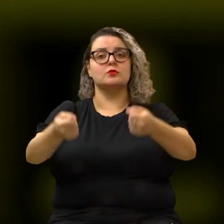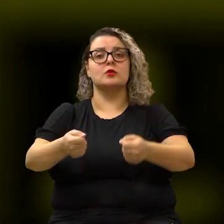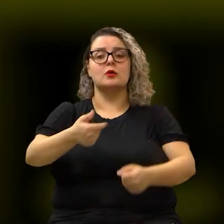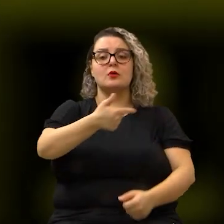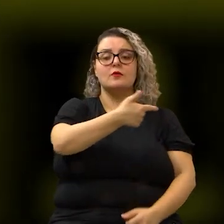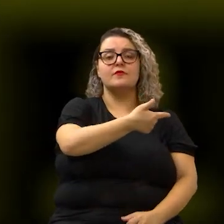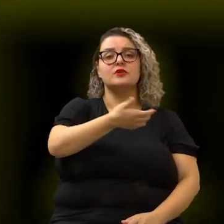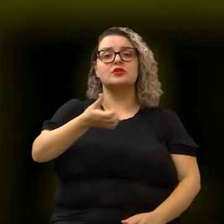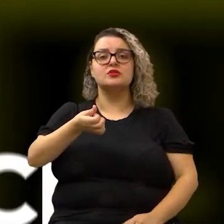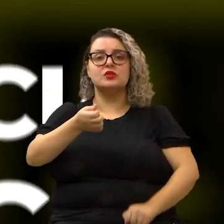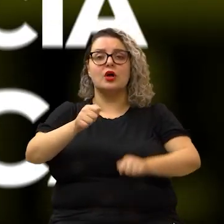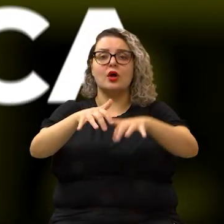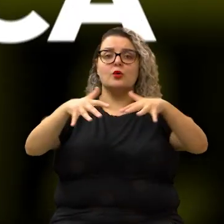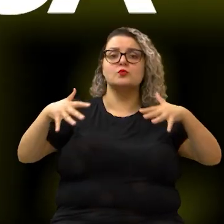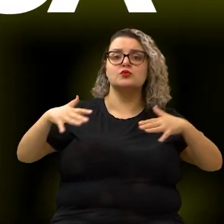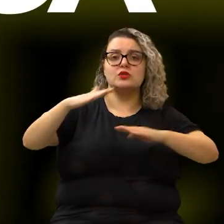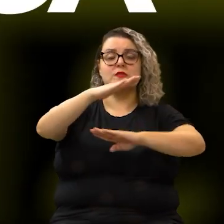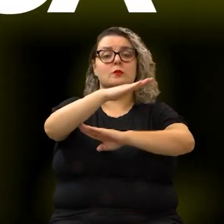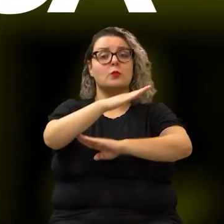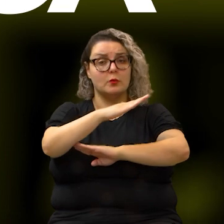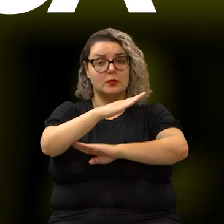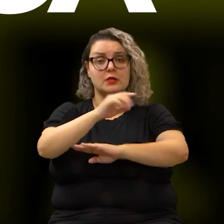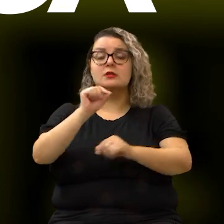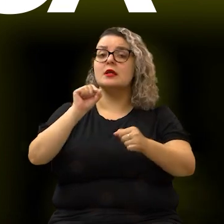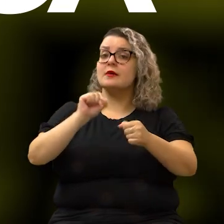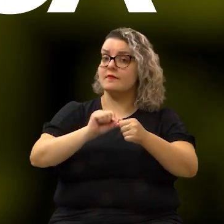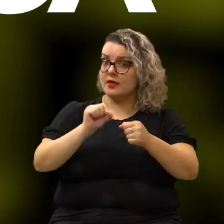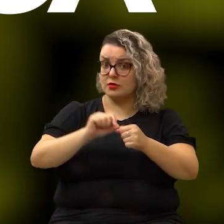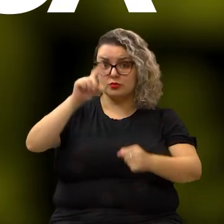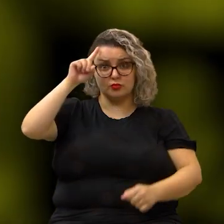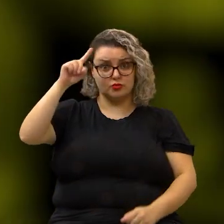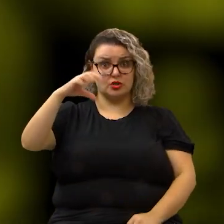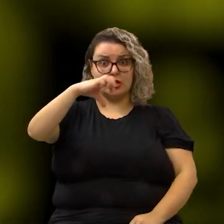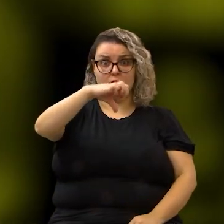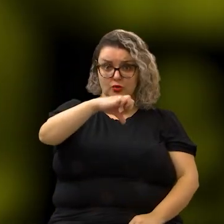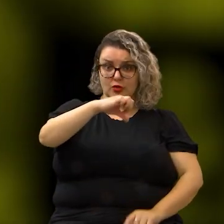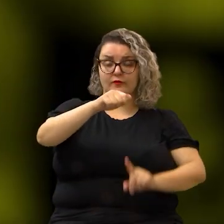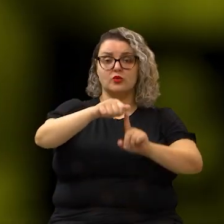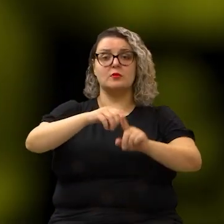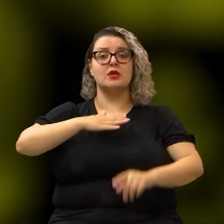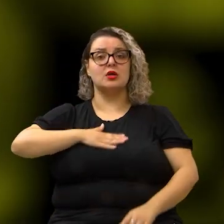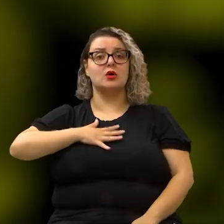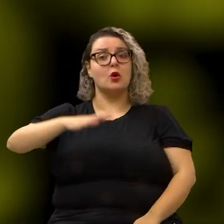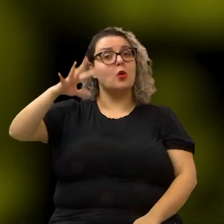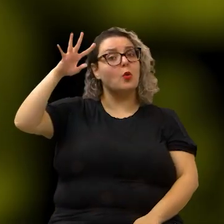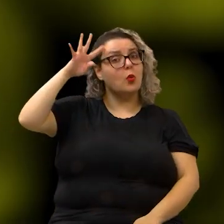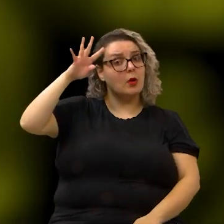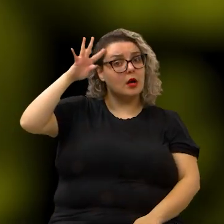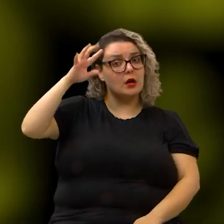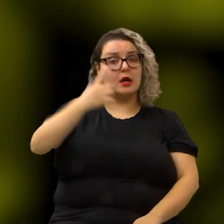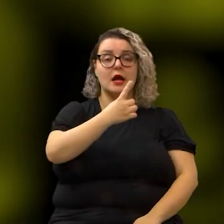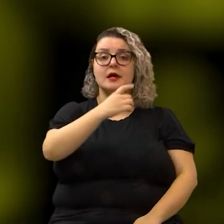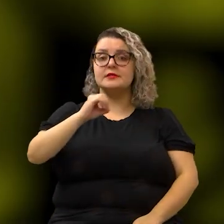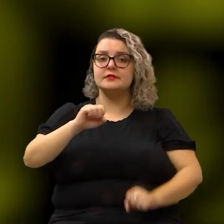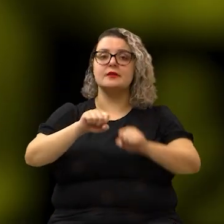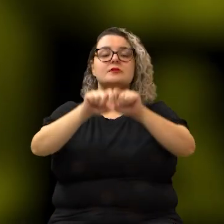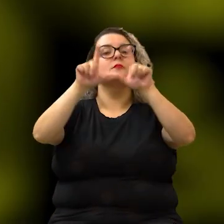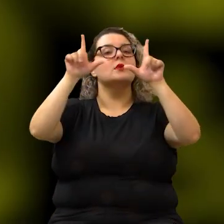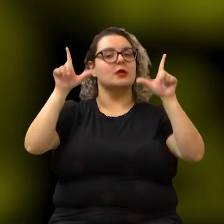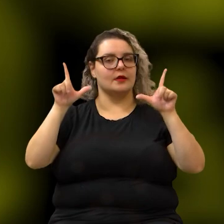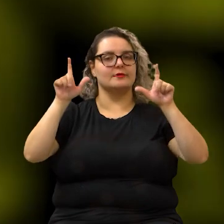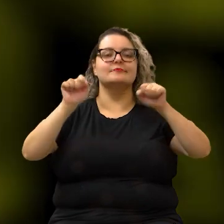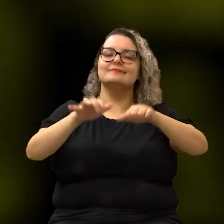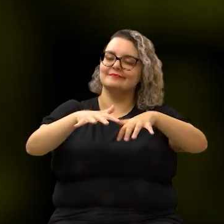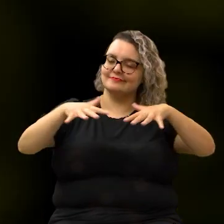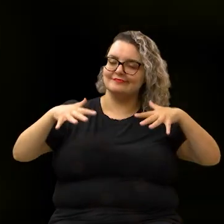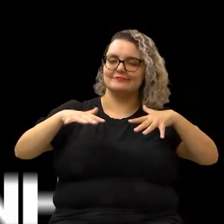convoca a todos para a 26ª audiência pública, que será realizada no dia 9 de agosto, quarta-feira, às 10